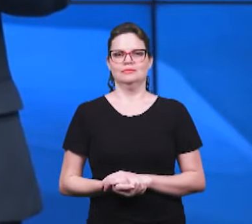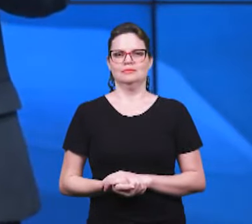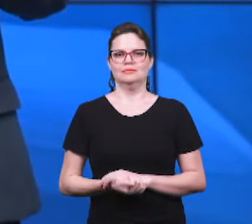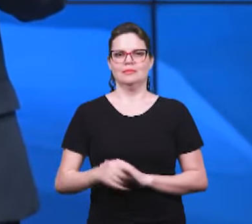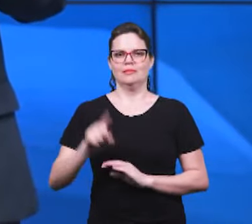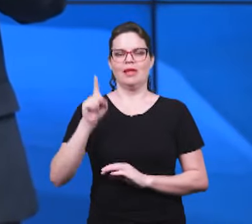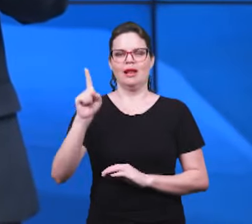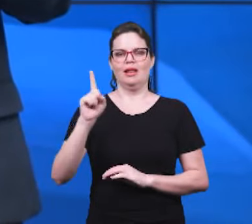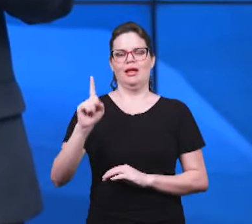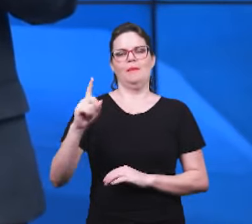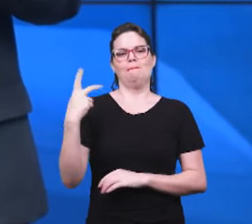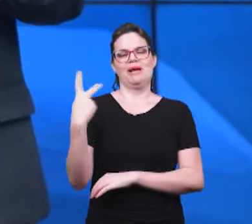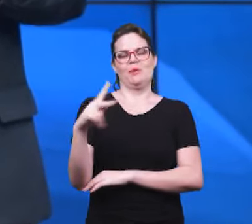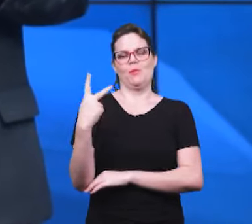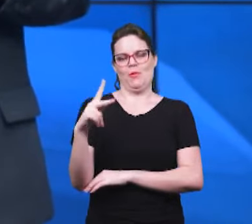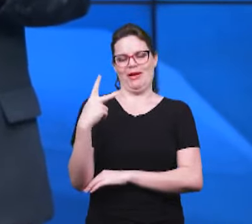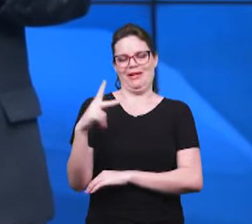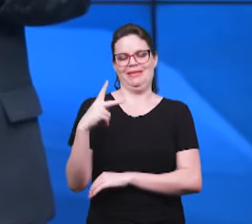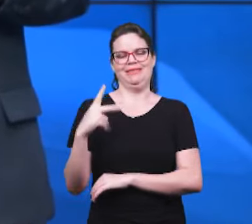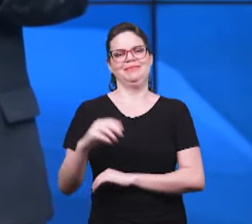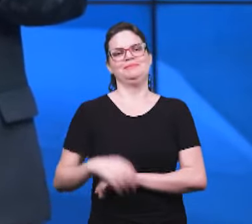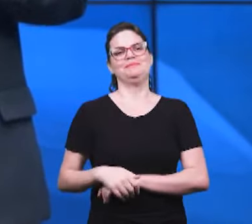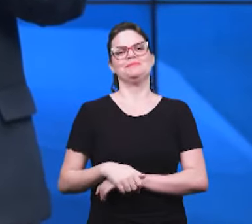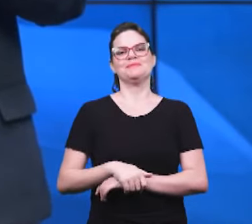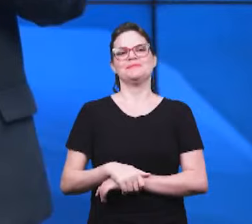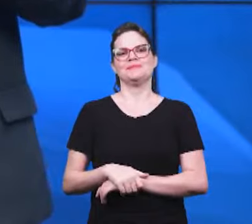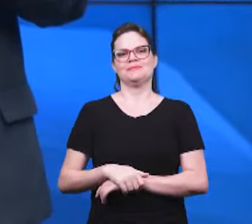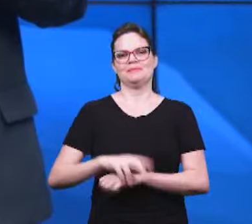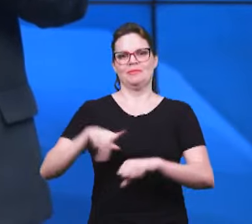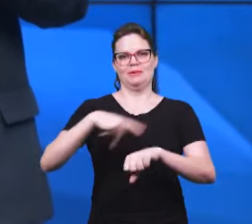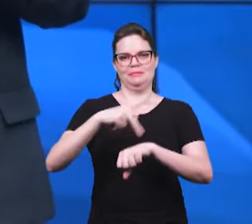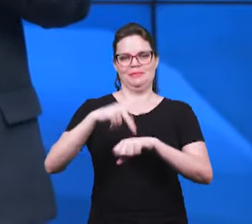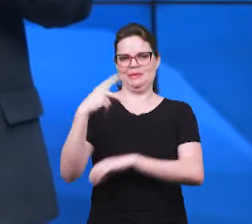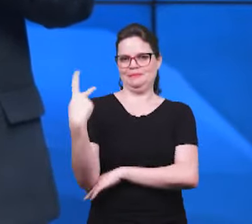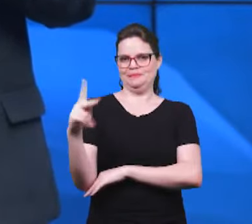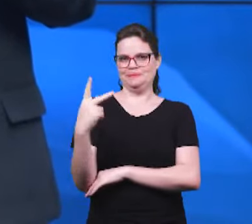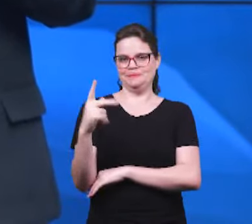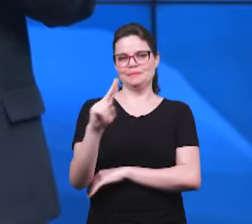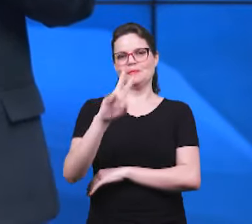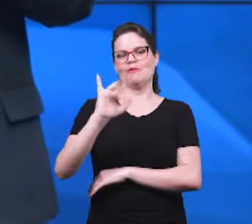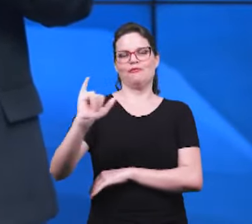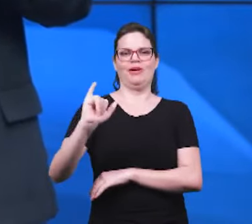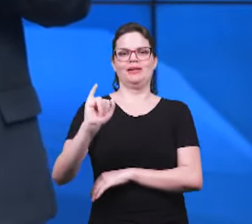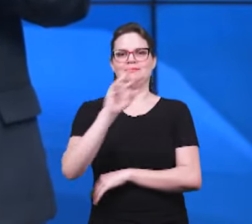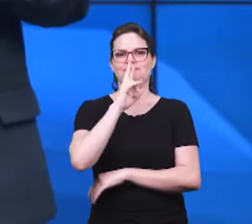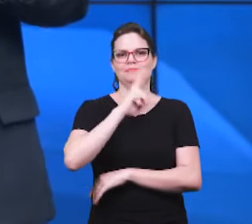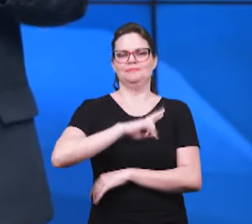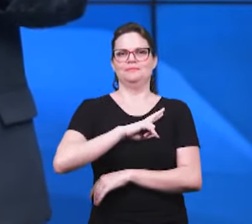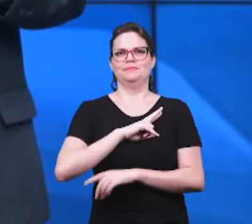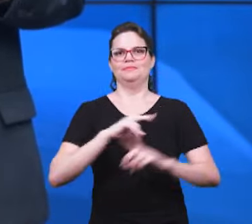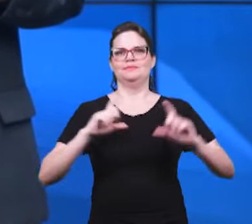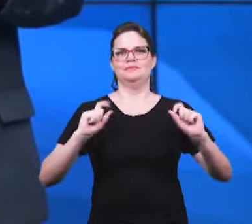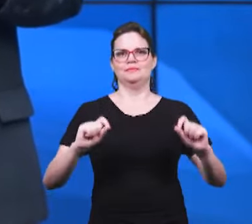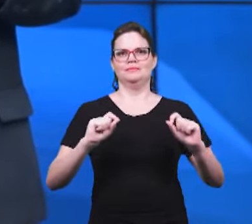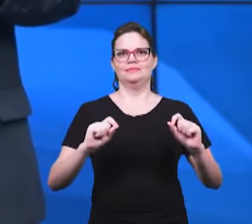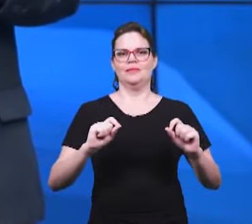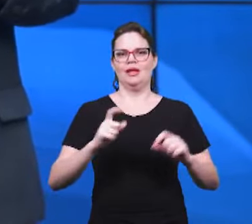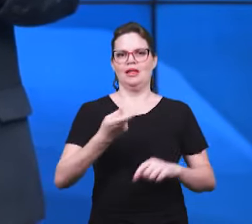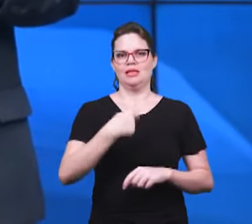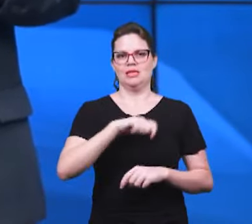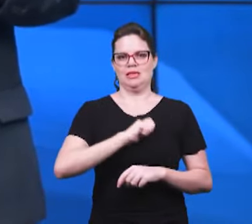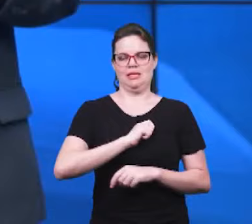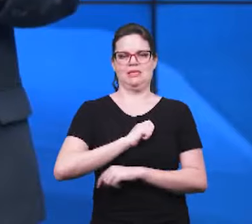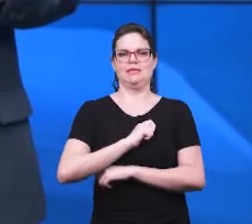no Paraguai, onde o nosso grupo de irmãs vai dar ali a resposta, uma delas até dá a resposta em língua